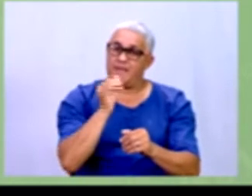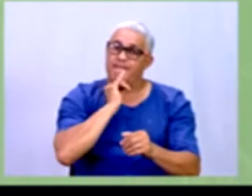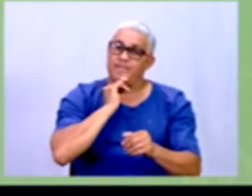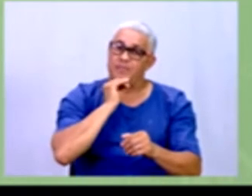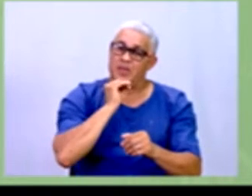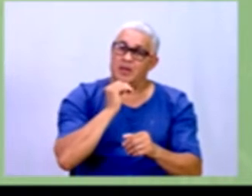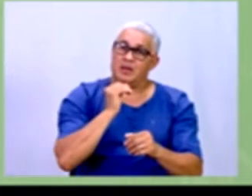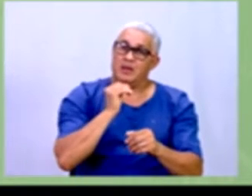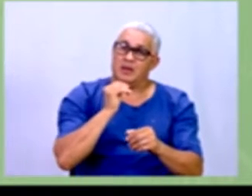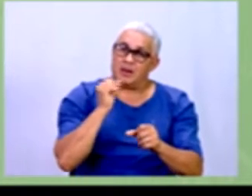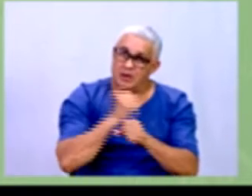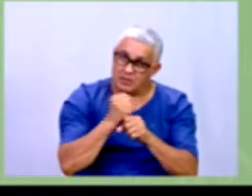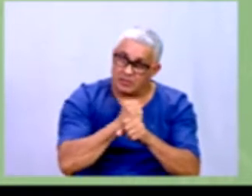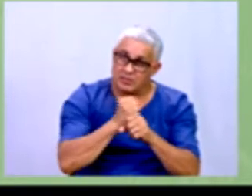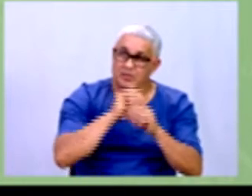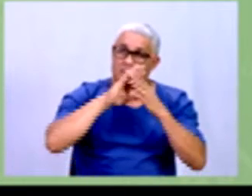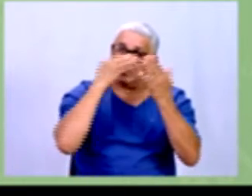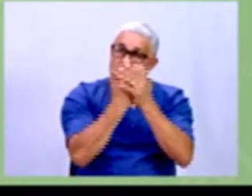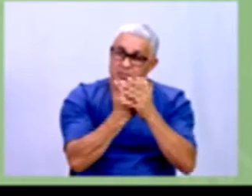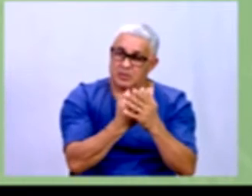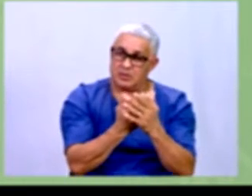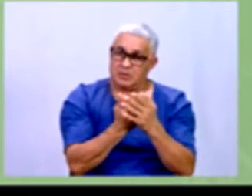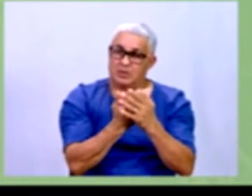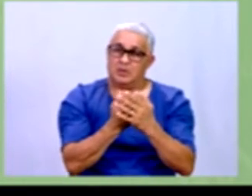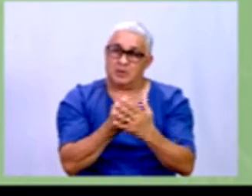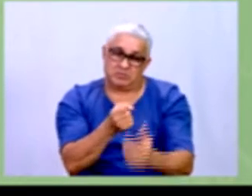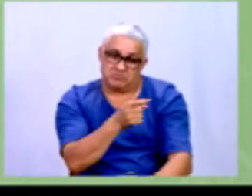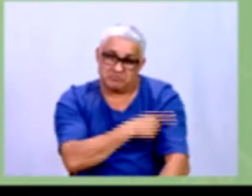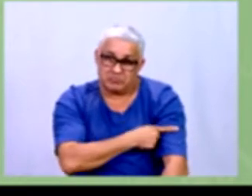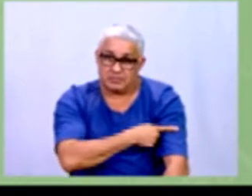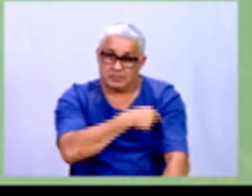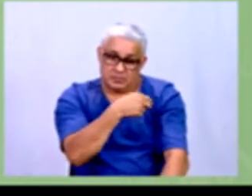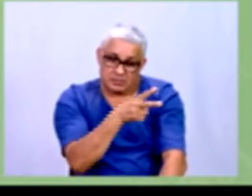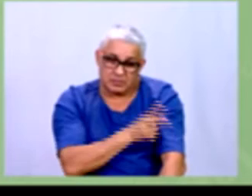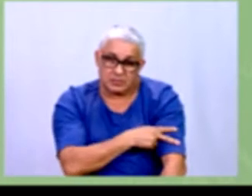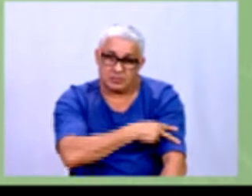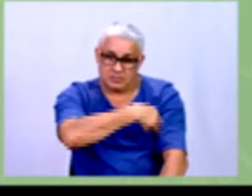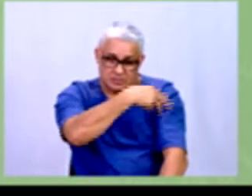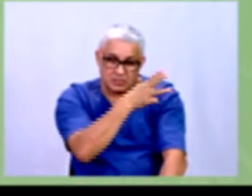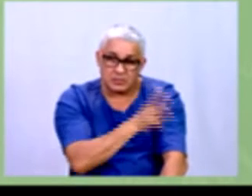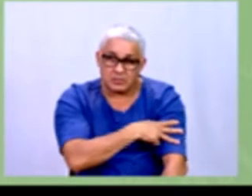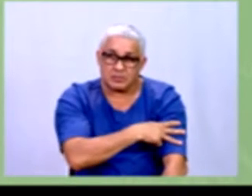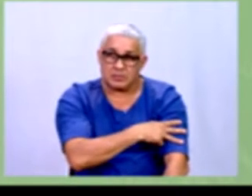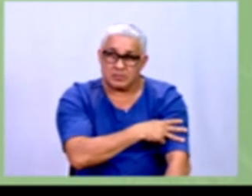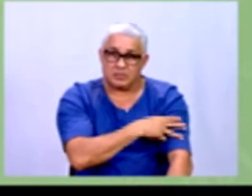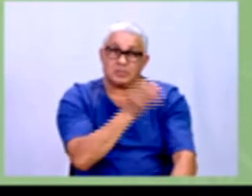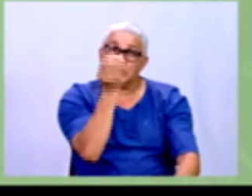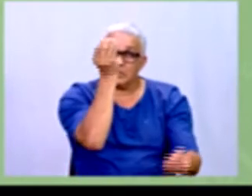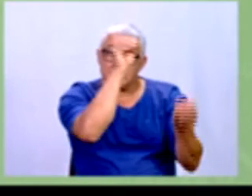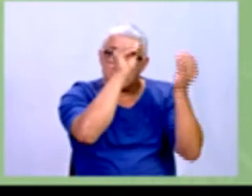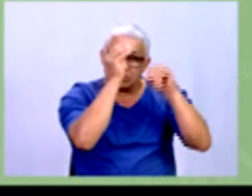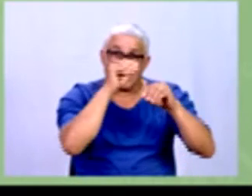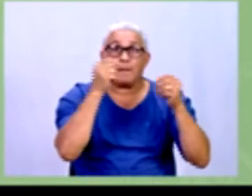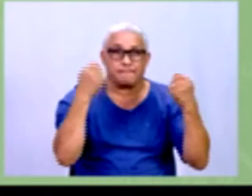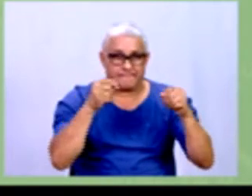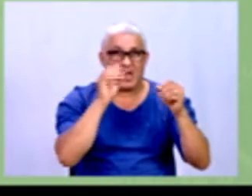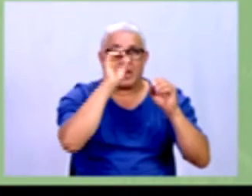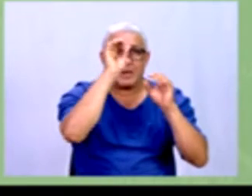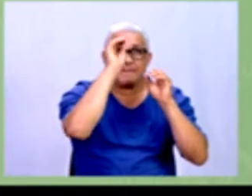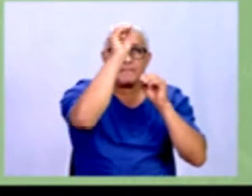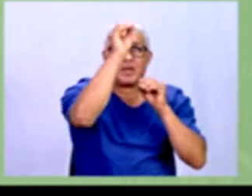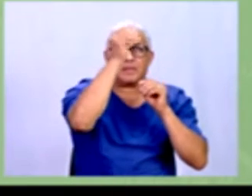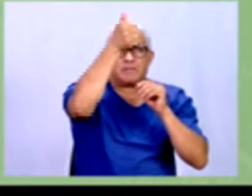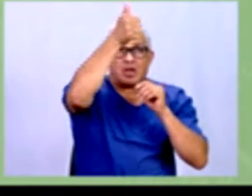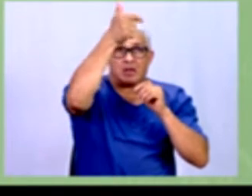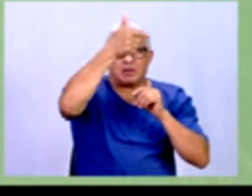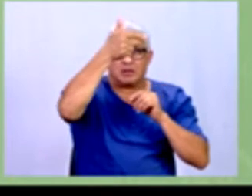alunos do nível médio. Primeiro ano, segundo ano, terceiro ano. Eu tenho que colocar isso em ordem. Se eu for colocar